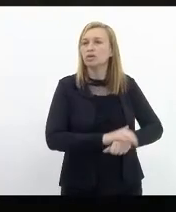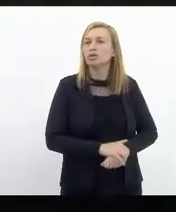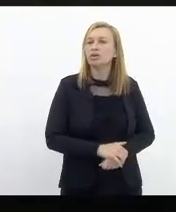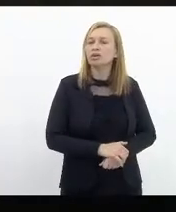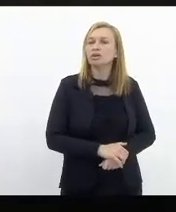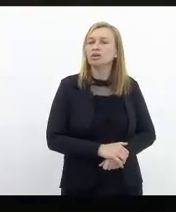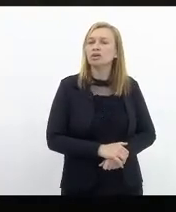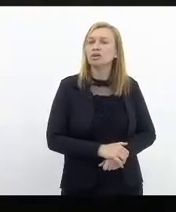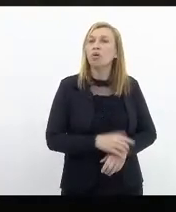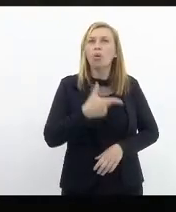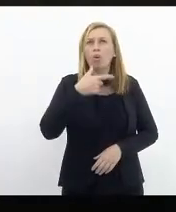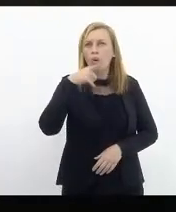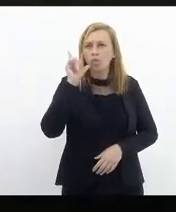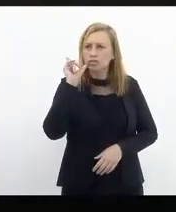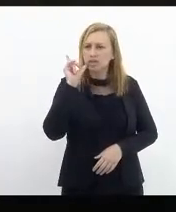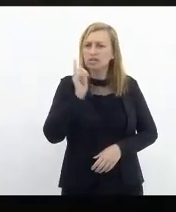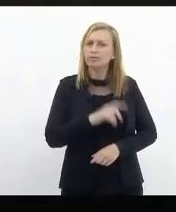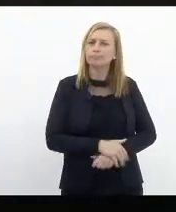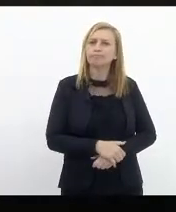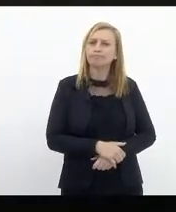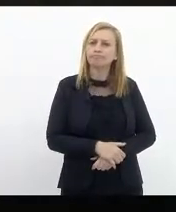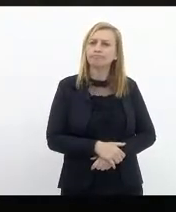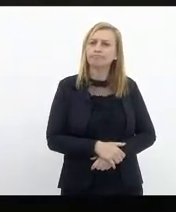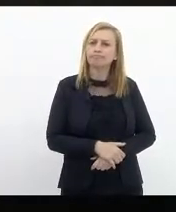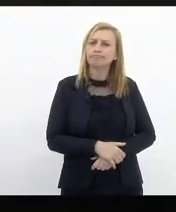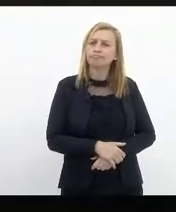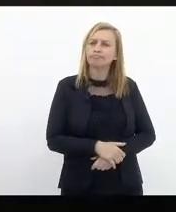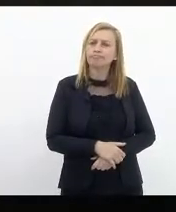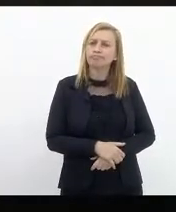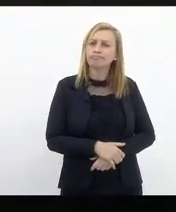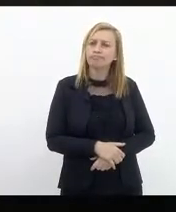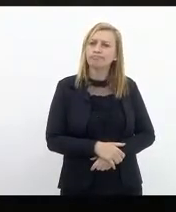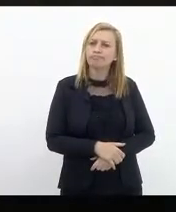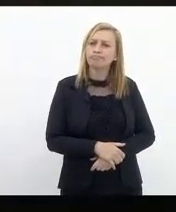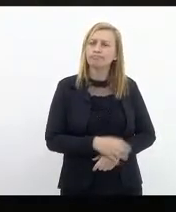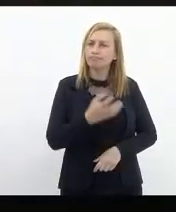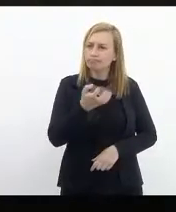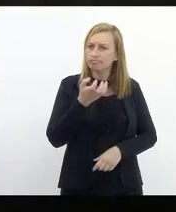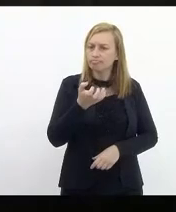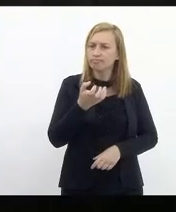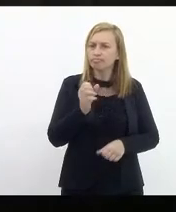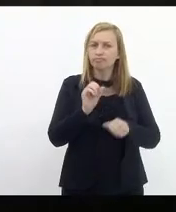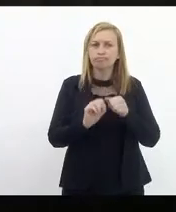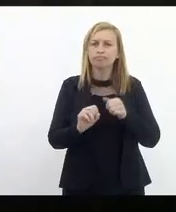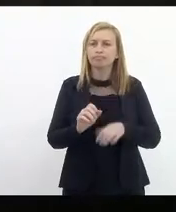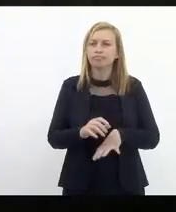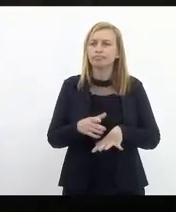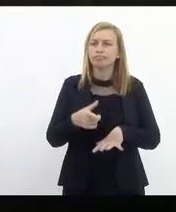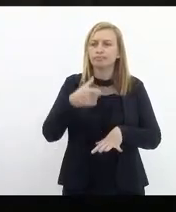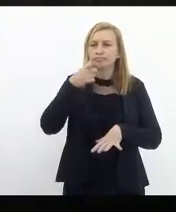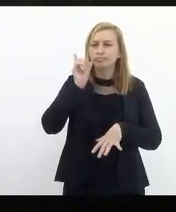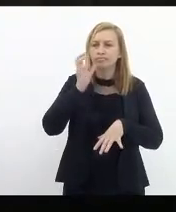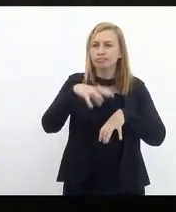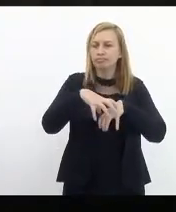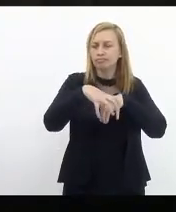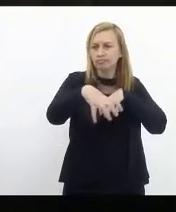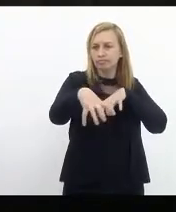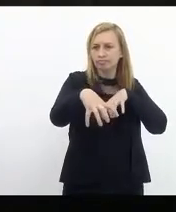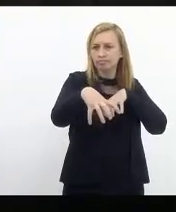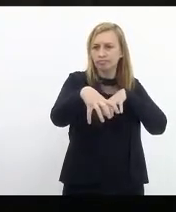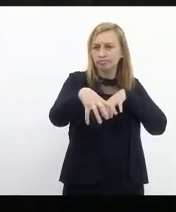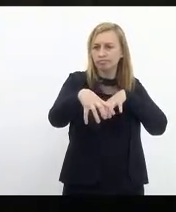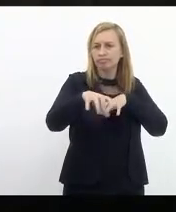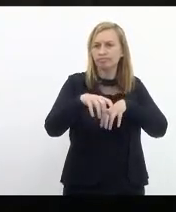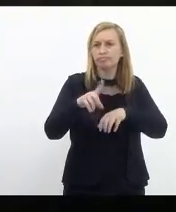Presidente, ontem eu busquei, de forma remota, fazer o meu pronunciamento no